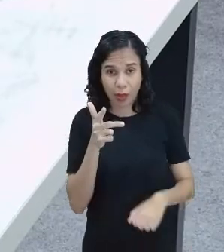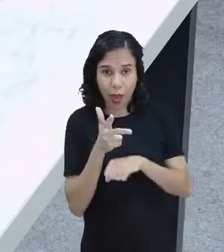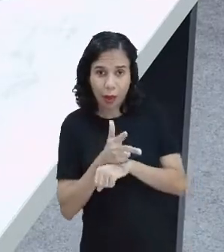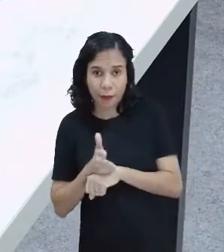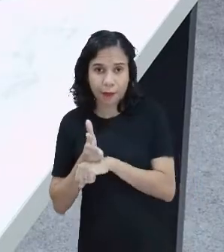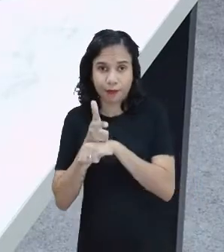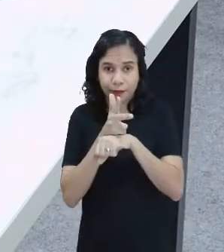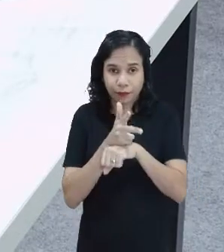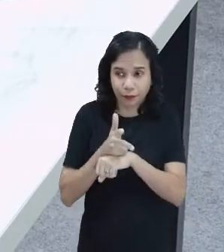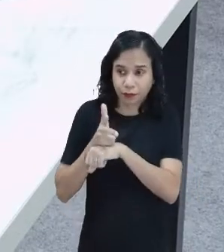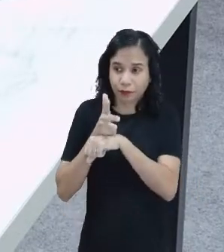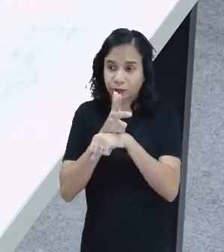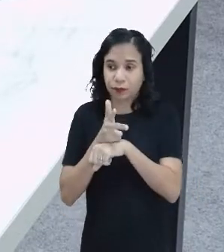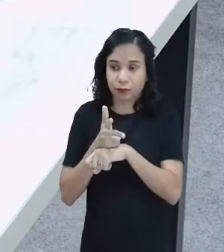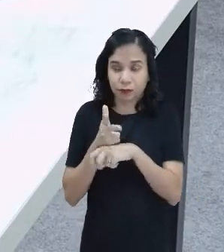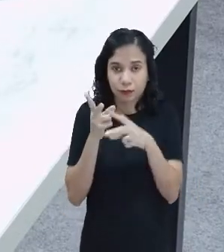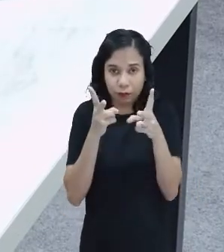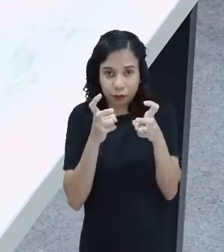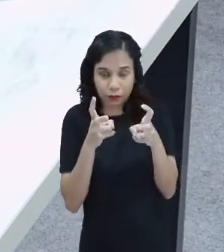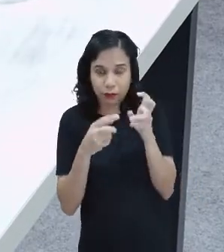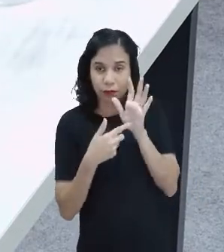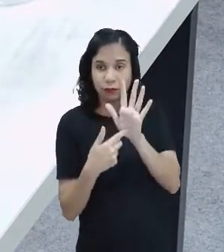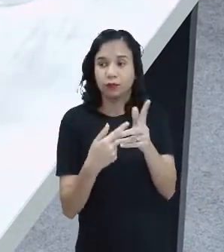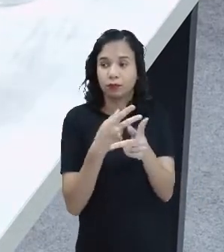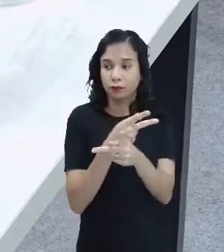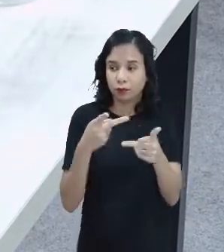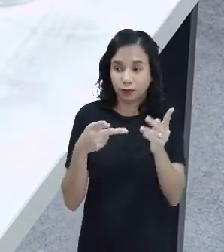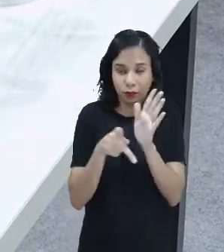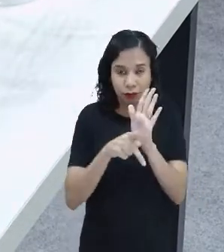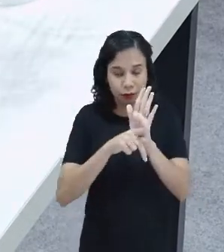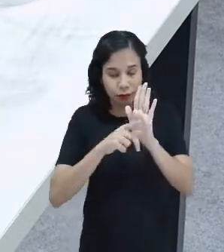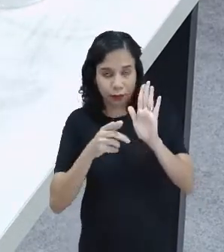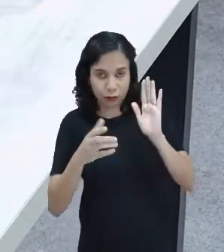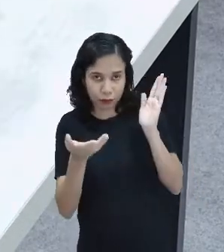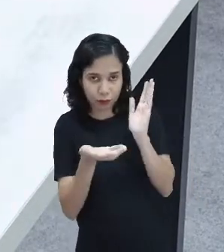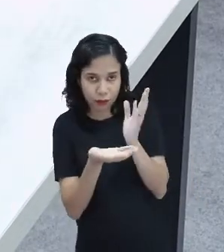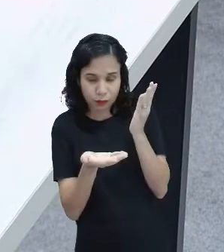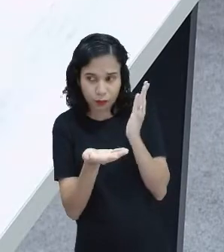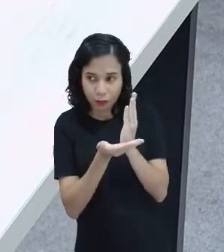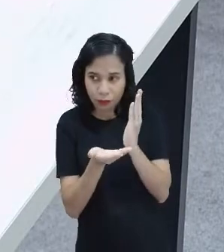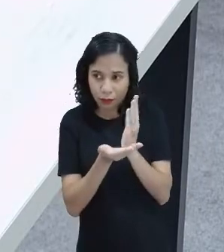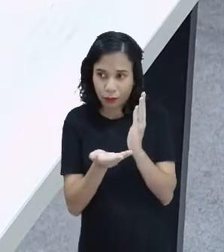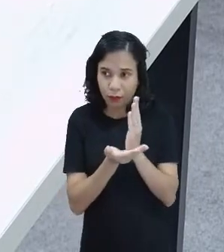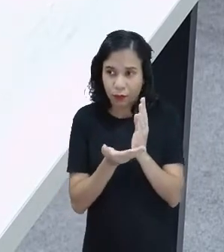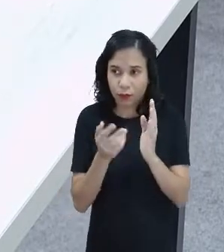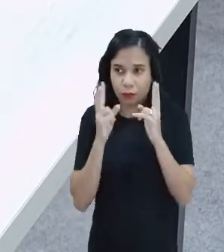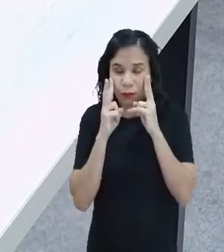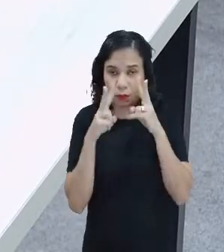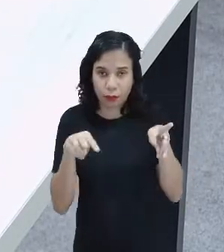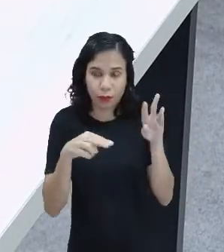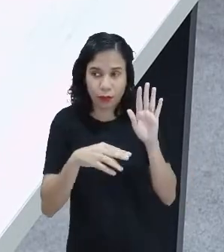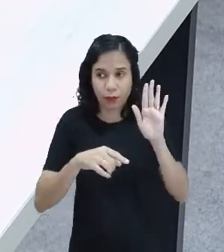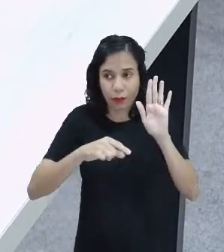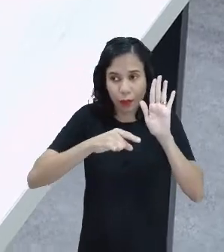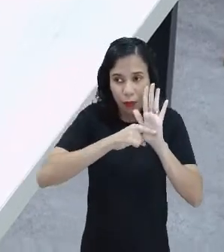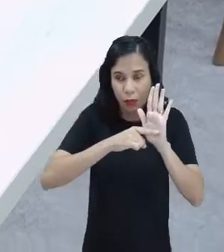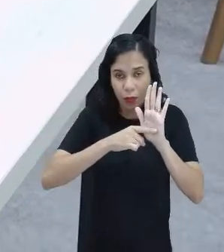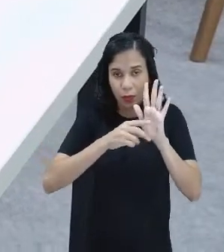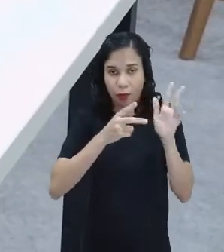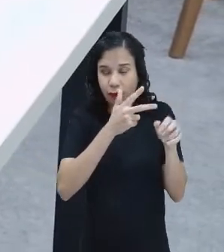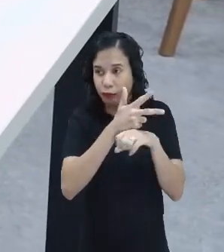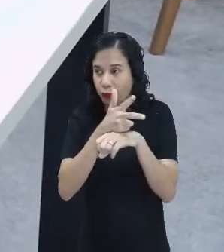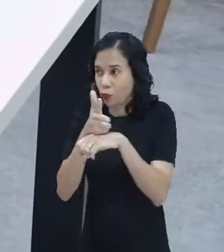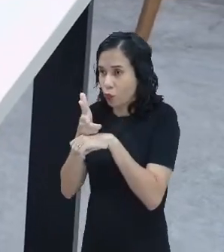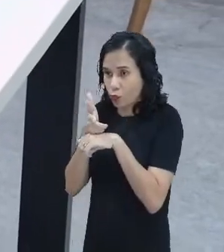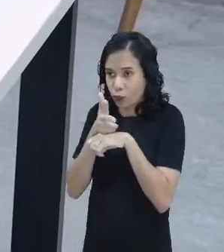aproxima. E eu mostro aqui a marcação. Deixa eu pegar bem aqui pra vocês verem. Deixa a câmera